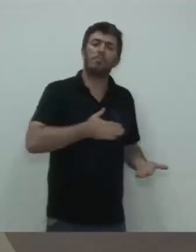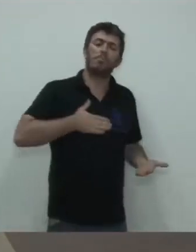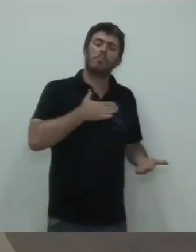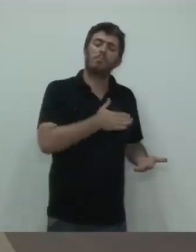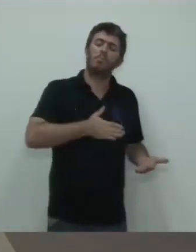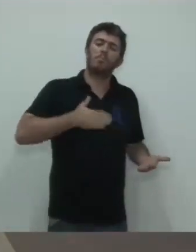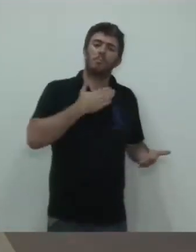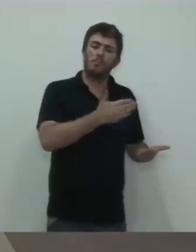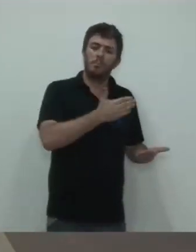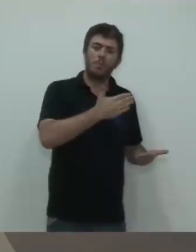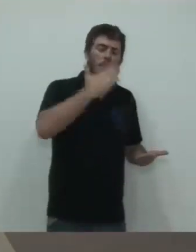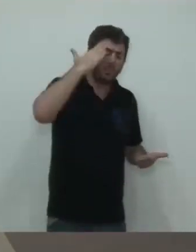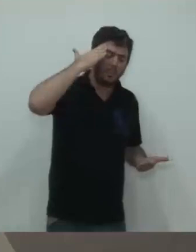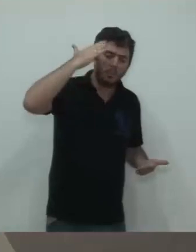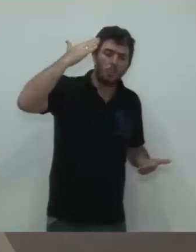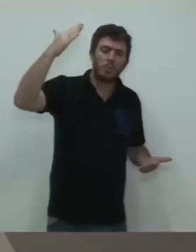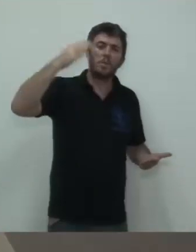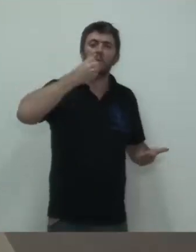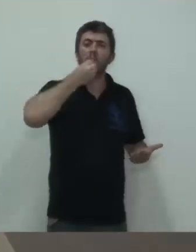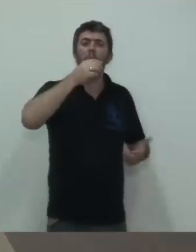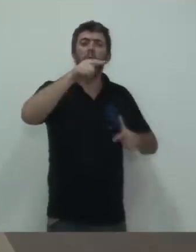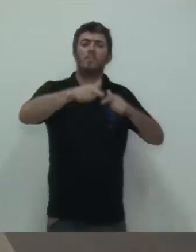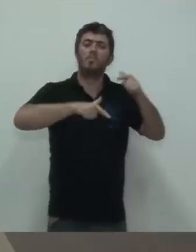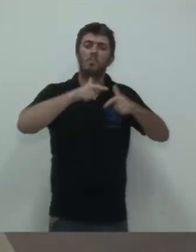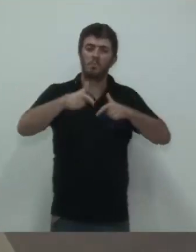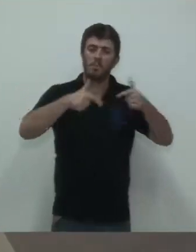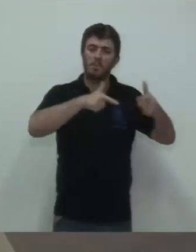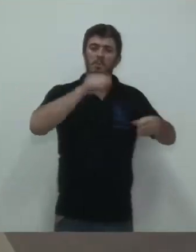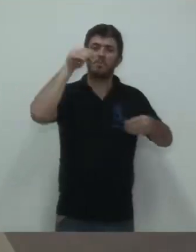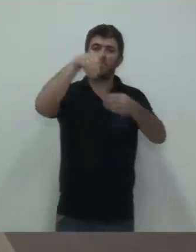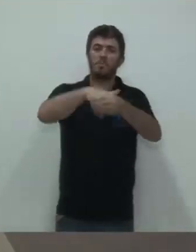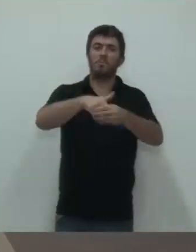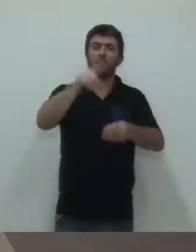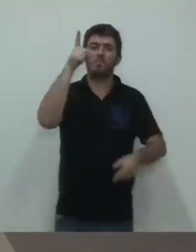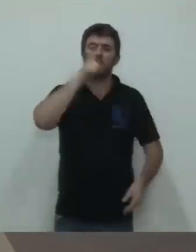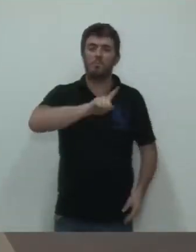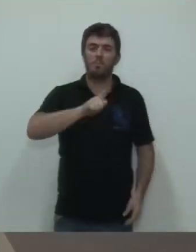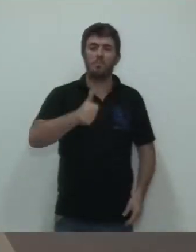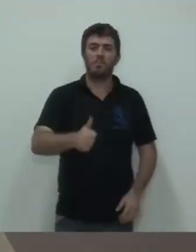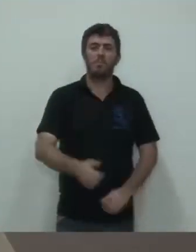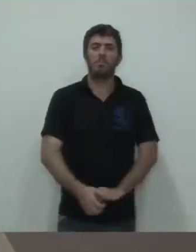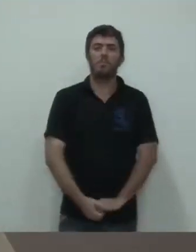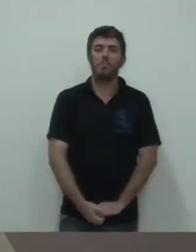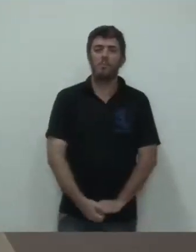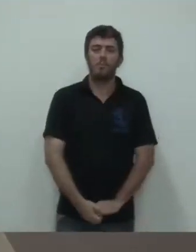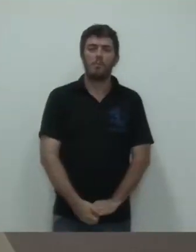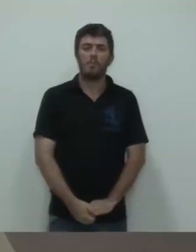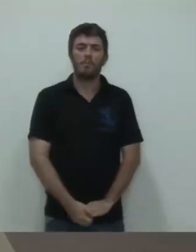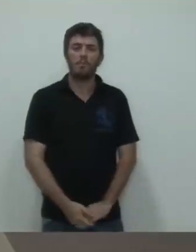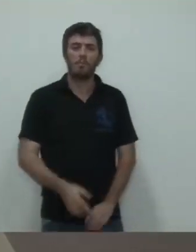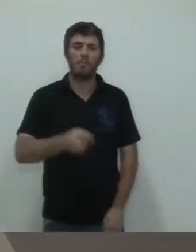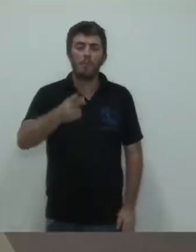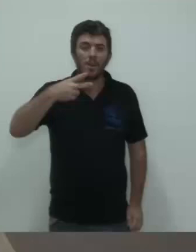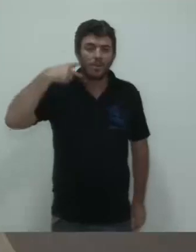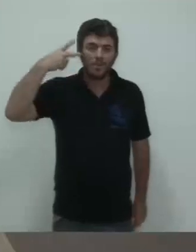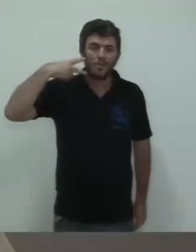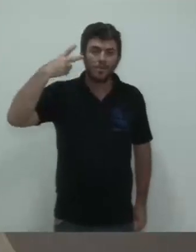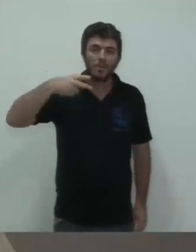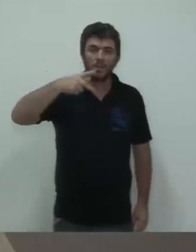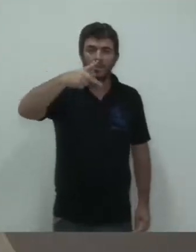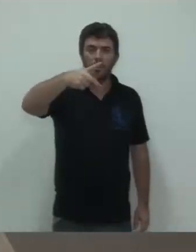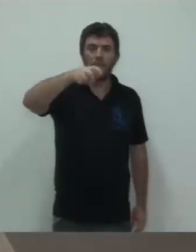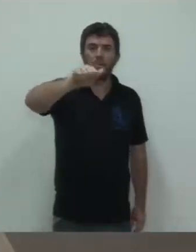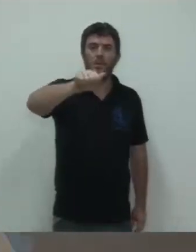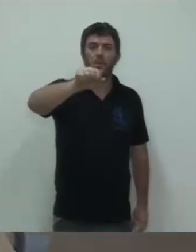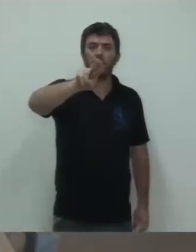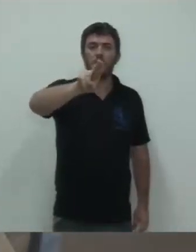para todos que foram eleitos ou reeleitos. O vereador Paulinho Palmeira falou aqui, do que nós